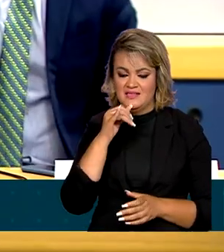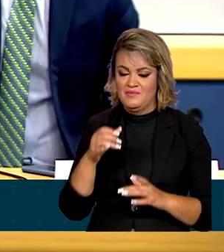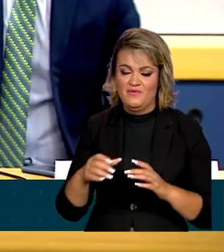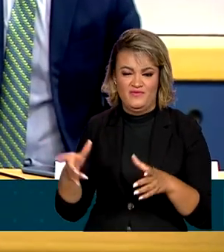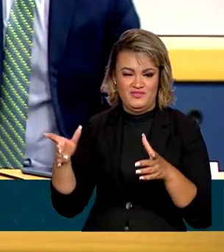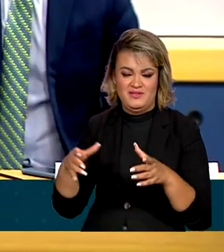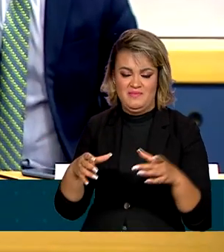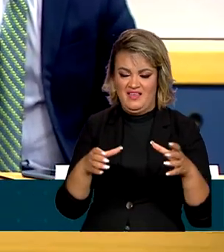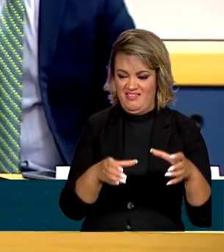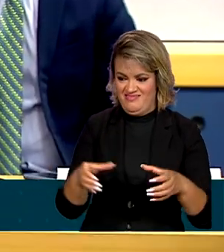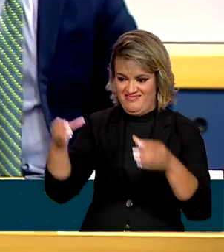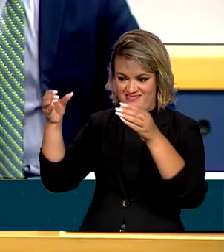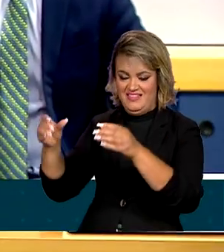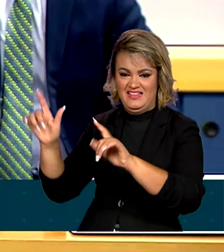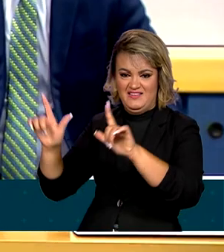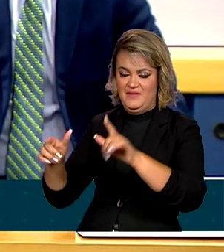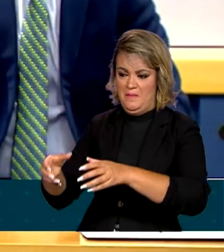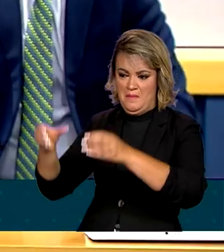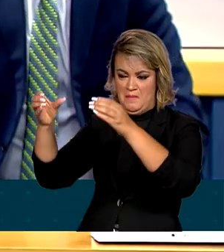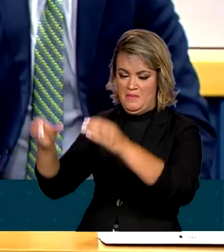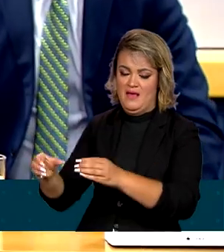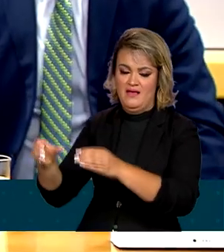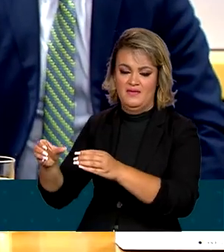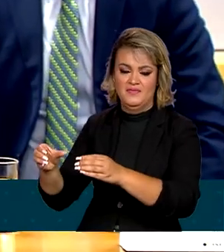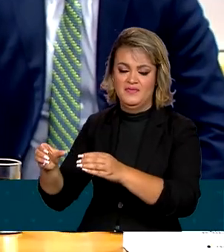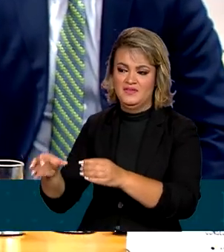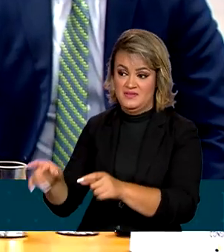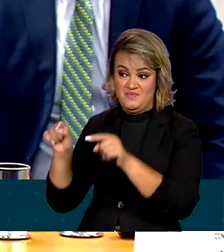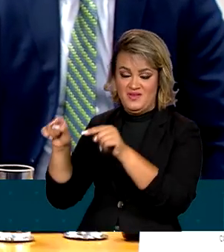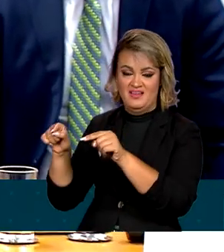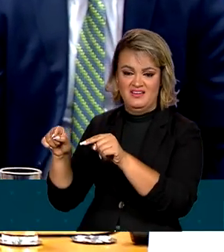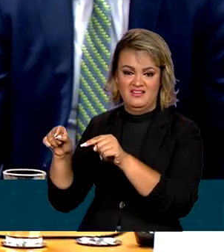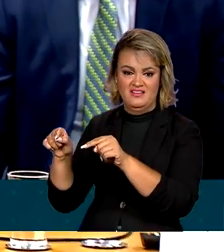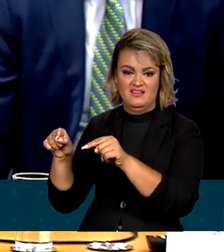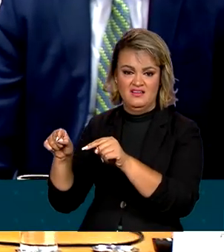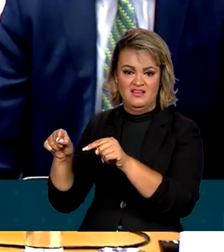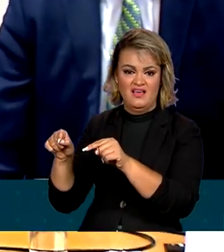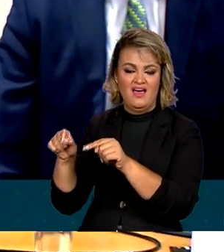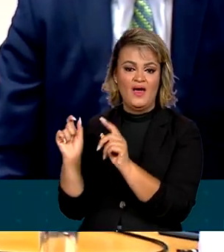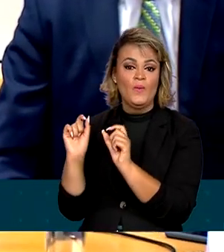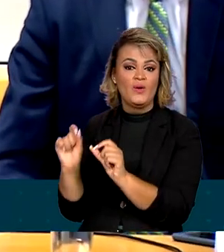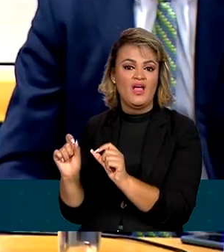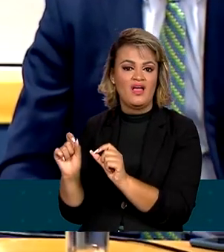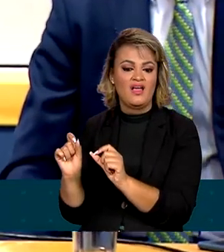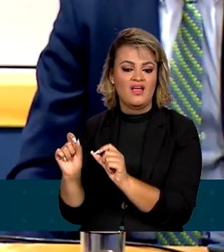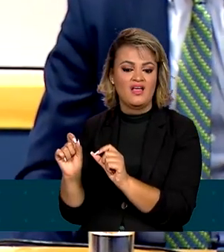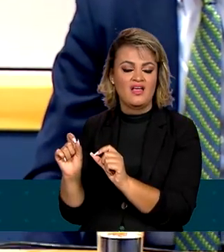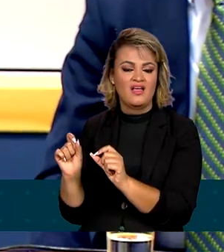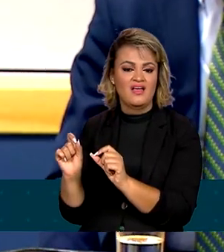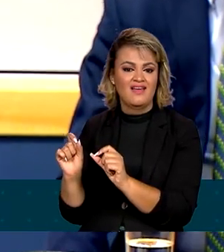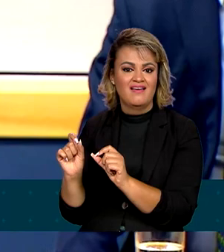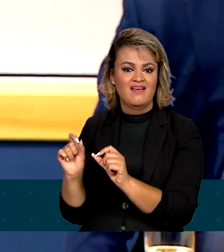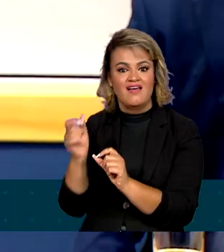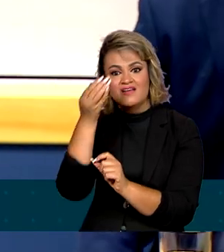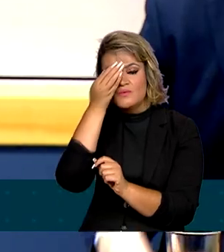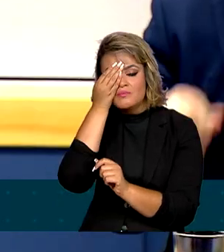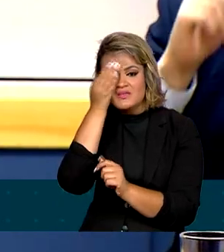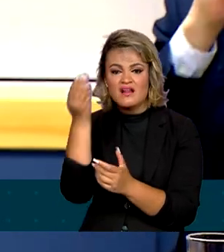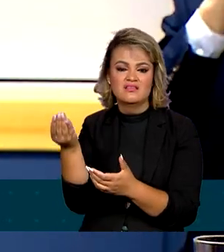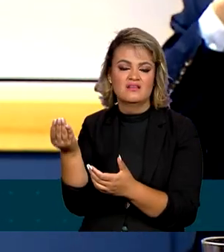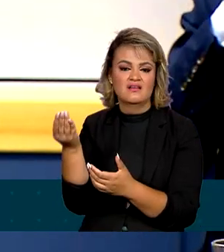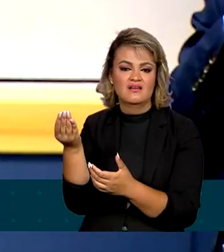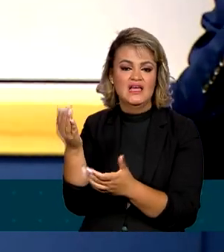irregular, BTV, TV Box, tem um monte que vende por aí, você está colocando um inimigo dentro da sua casa,